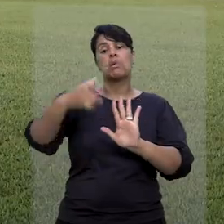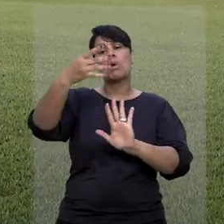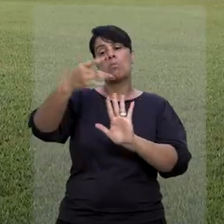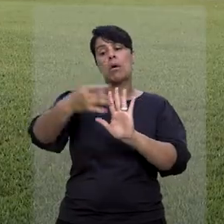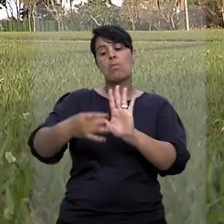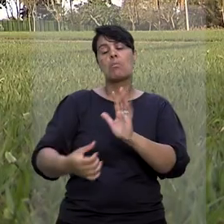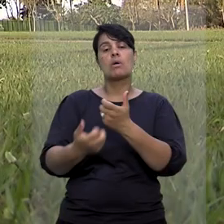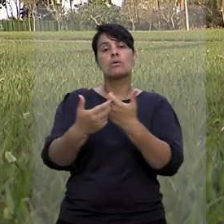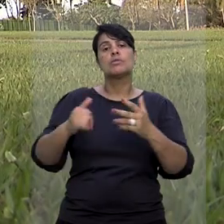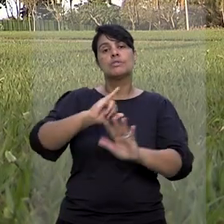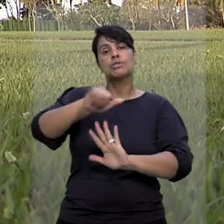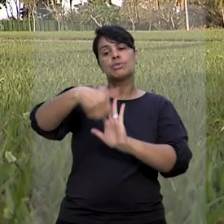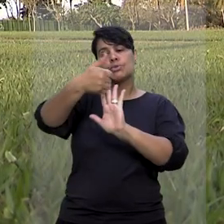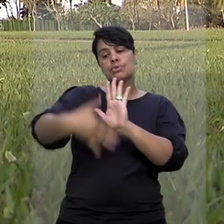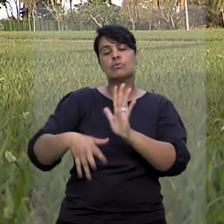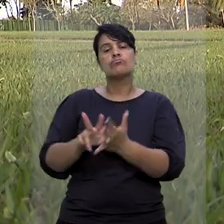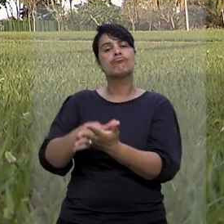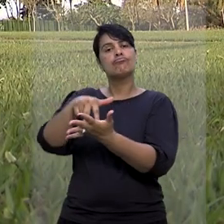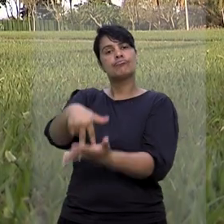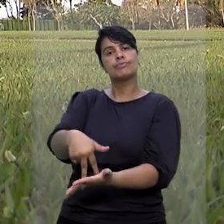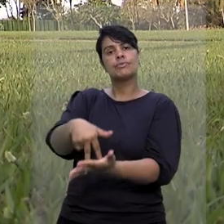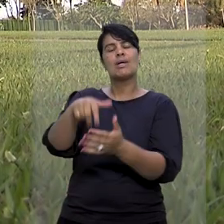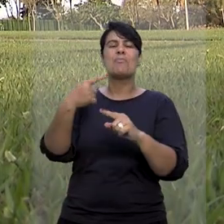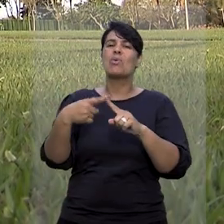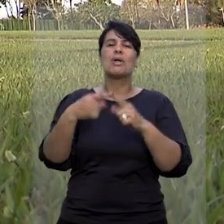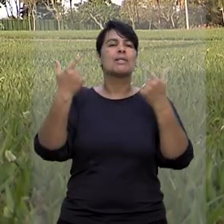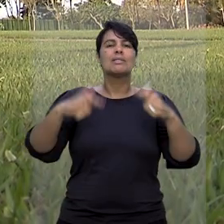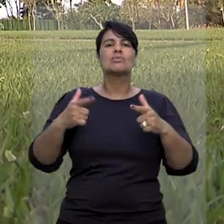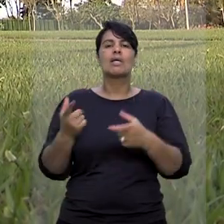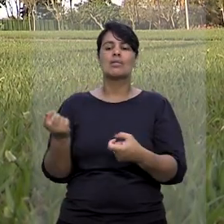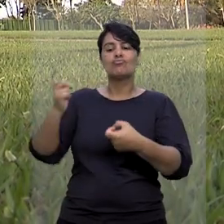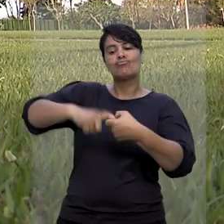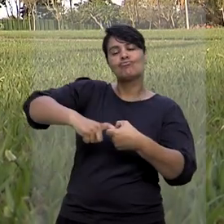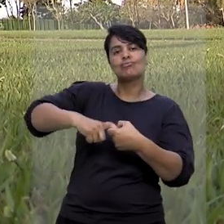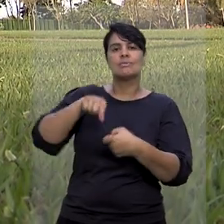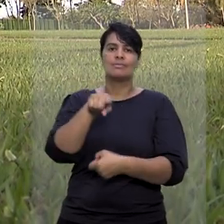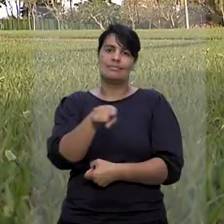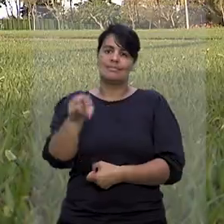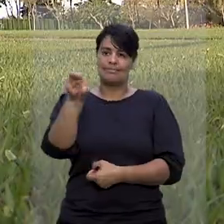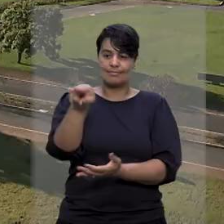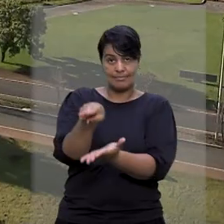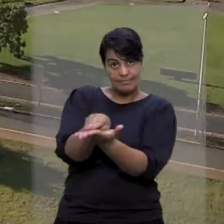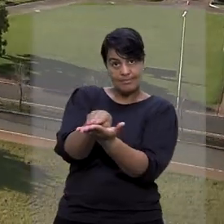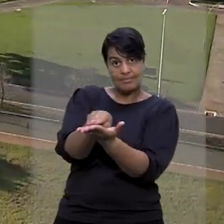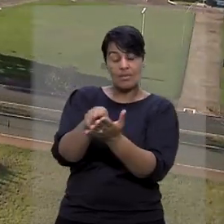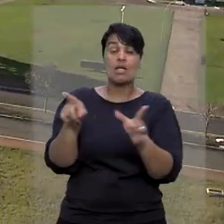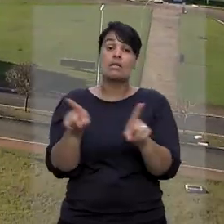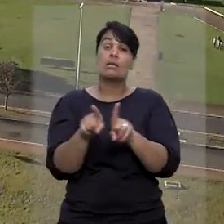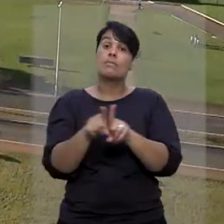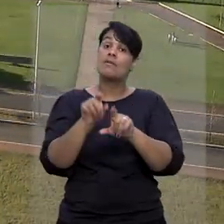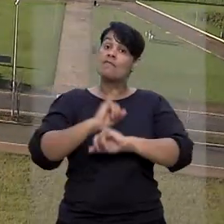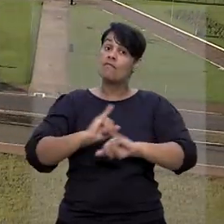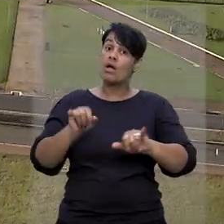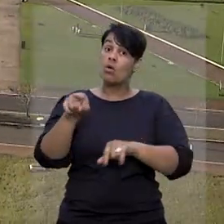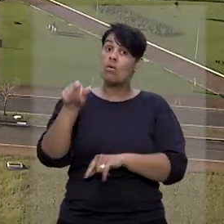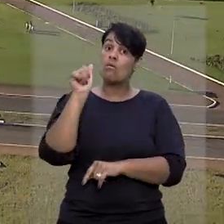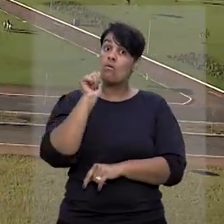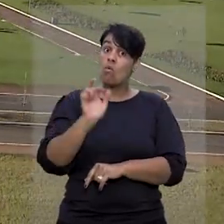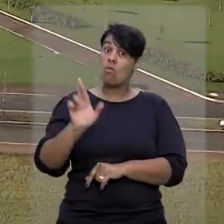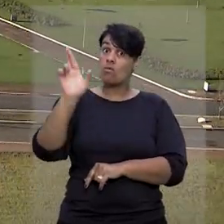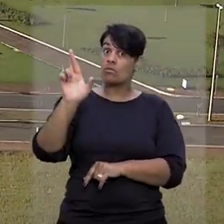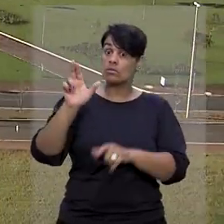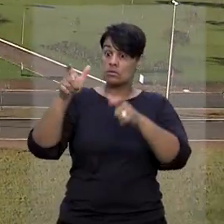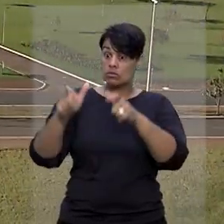justificar a nomeação da curadora pela falta de qualquer vínculo com a curatelada. Além disso, alegaram que o dono da clínica